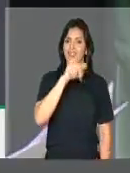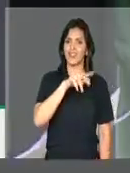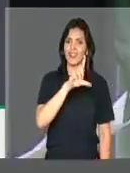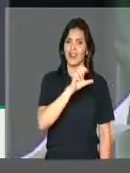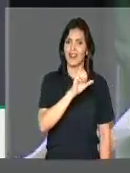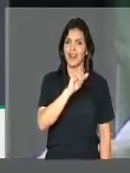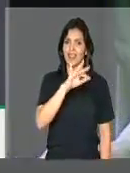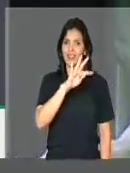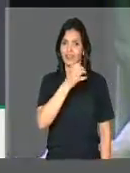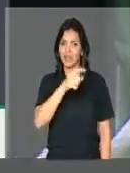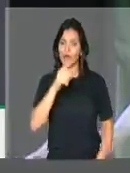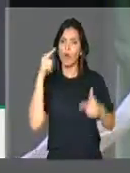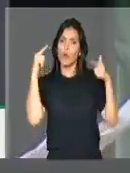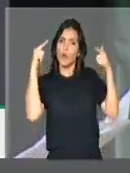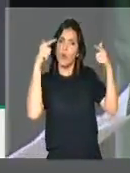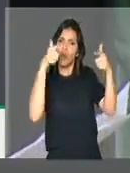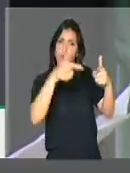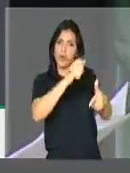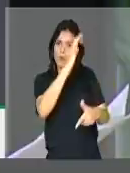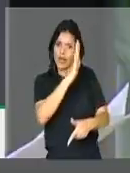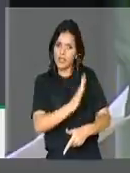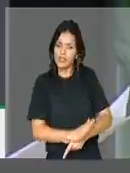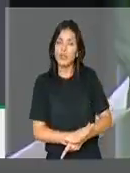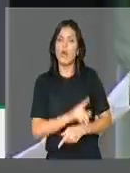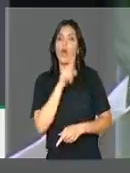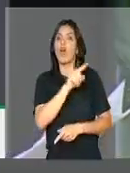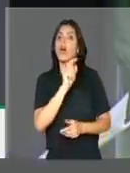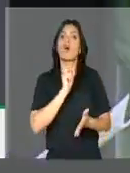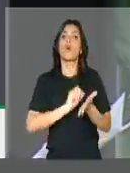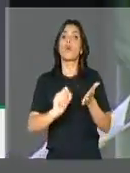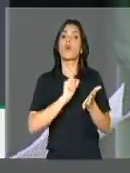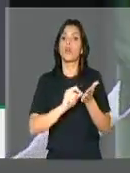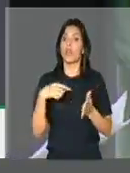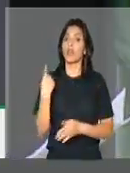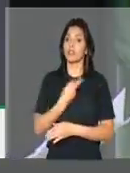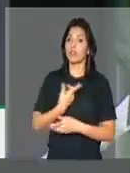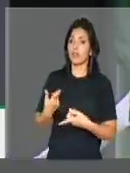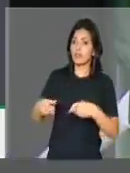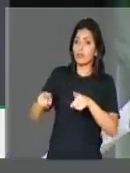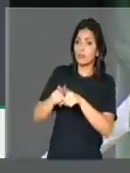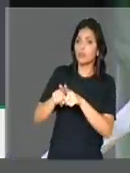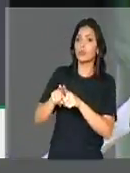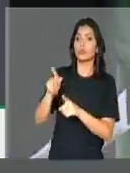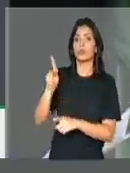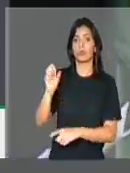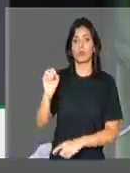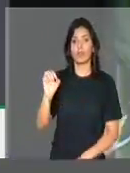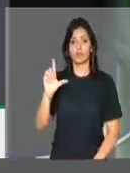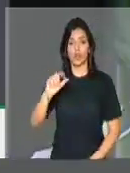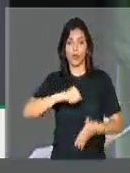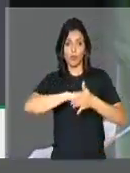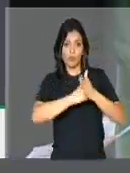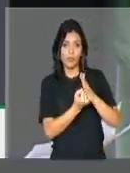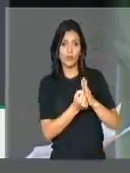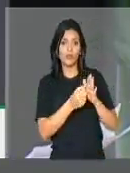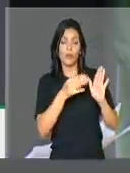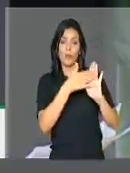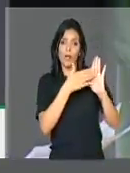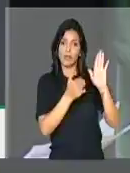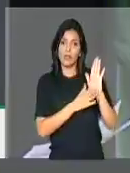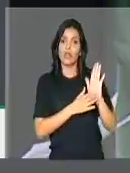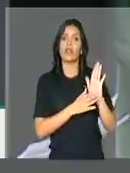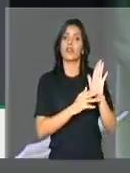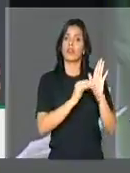Inclusive, chamar a atenção, deputado Edmilson Rodrigues, que nós nos juntaremos ao pessoal na obstrução da matéria da Previdência,